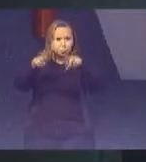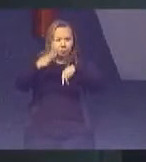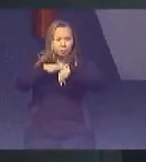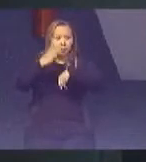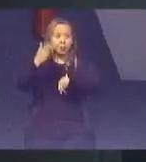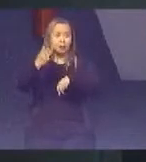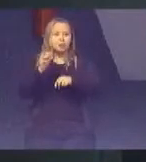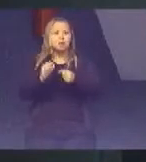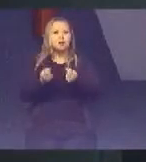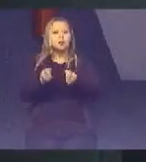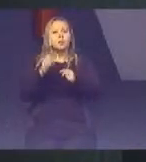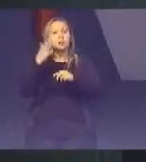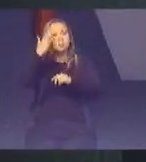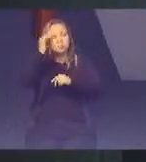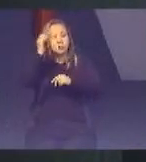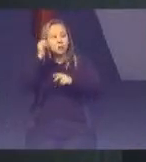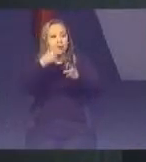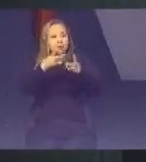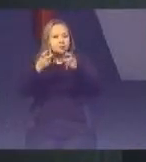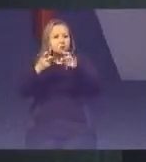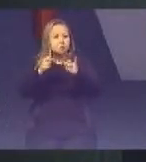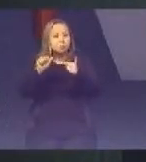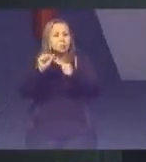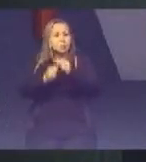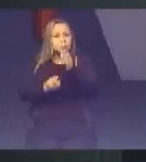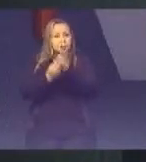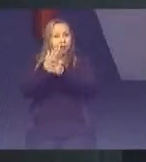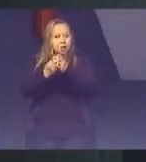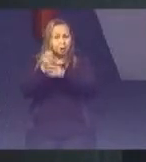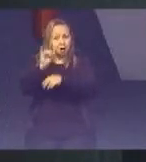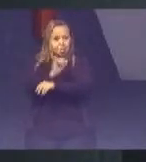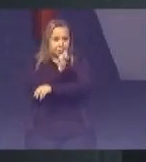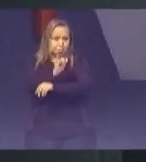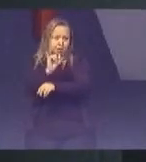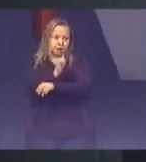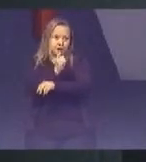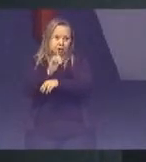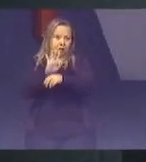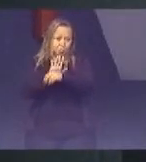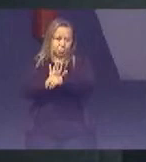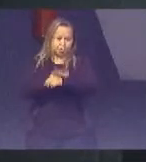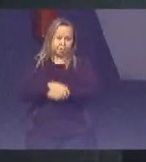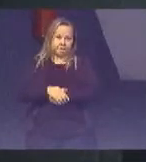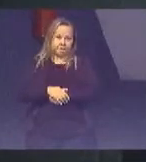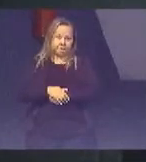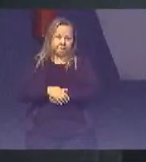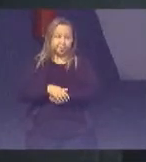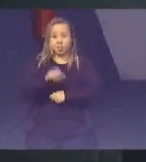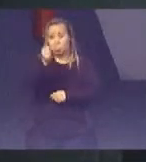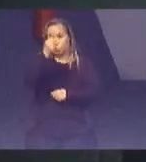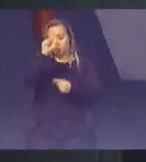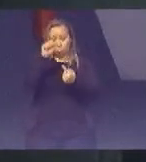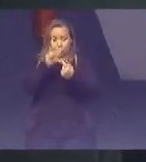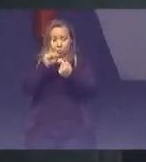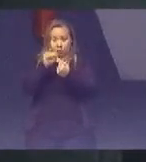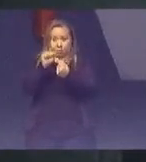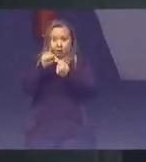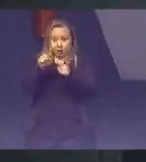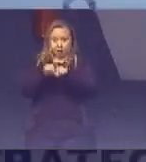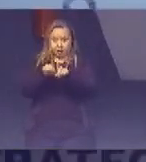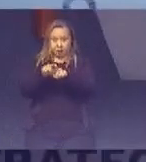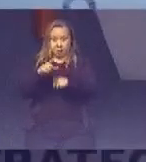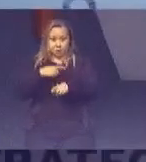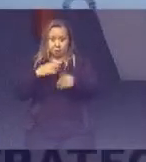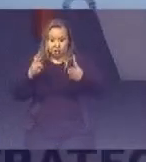judiciário E no plano estratégico Como é Que nós podemos Agir As oito metas Tem